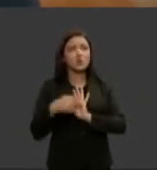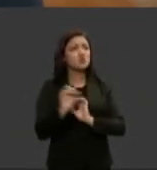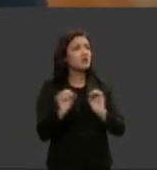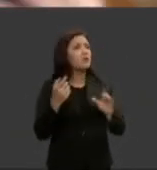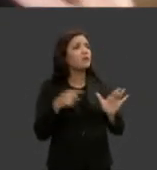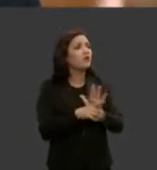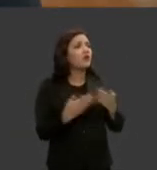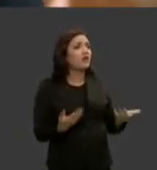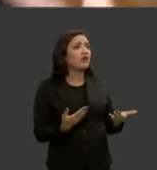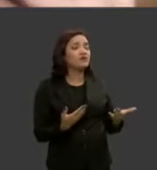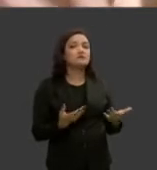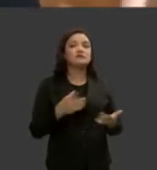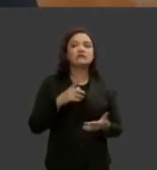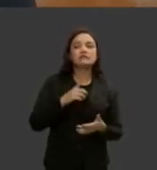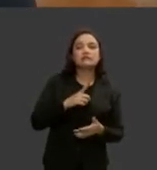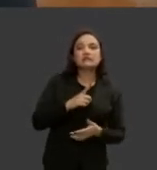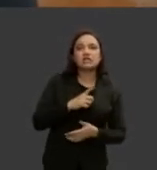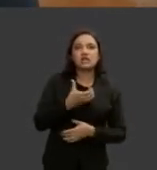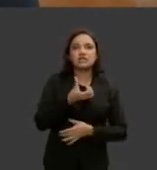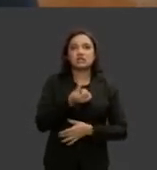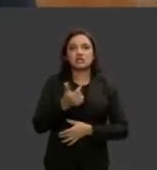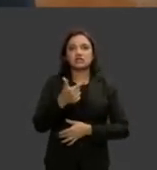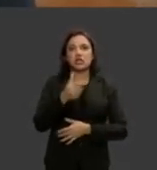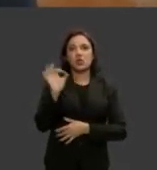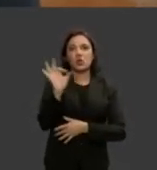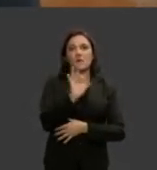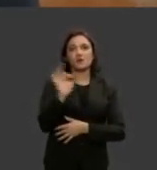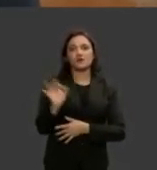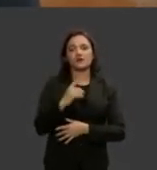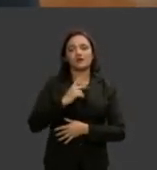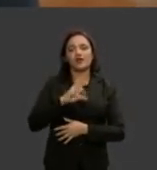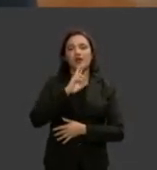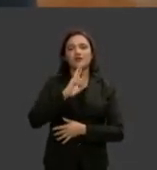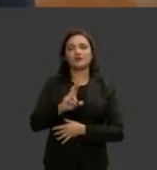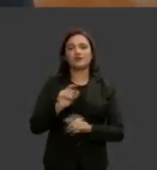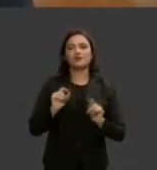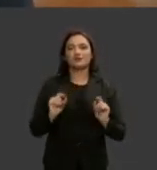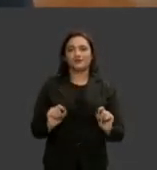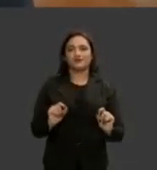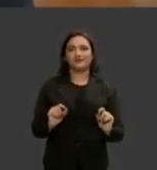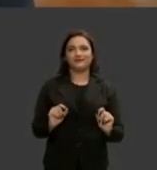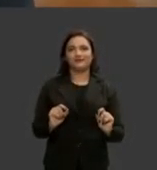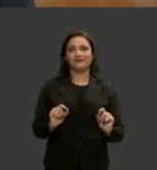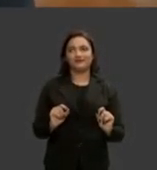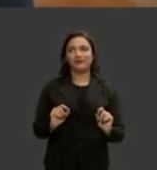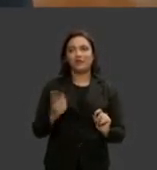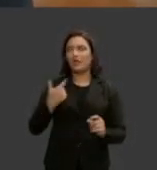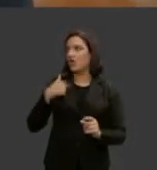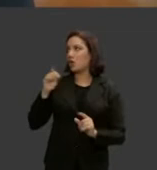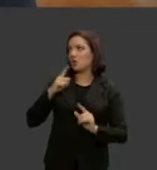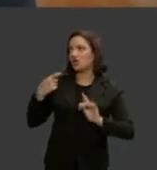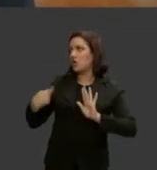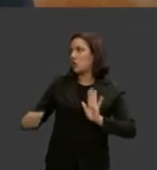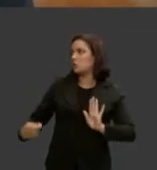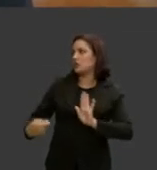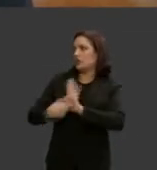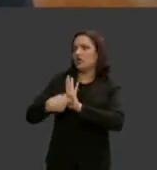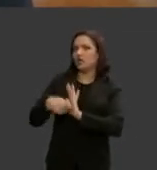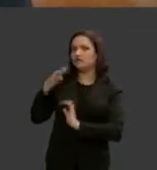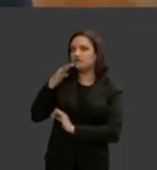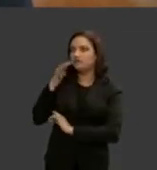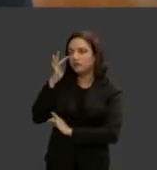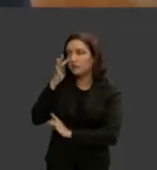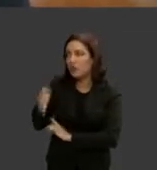encontrar com 62% a resposta no sentido de que eu não denuncio meu agressor por